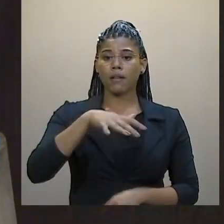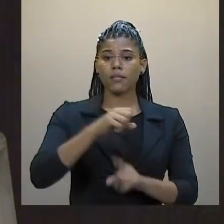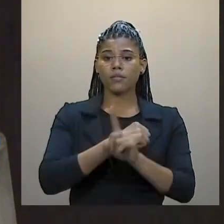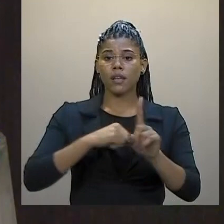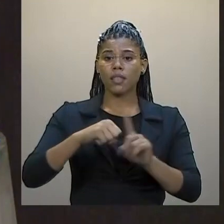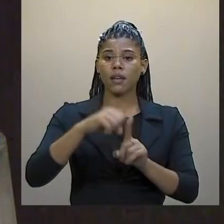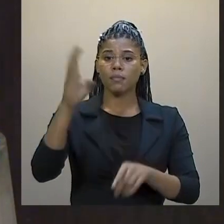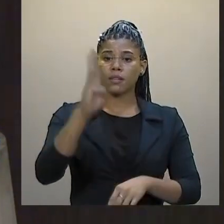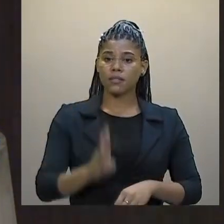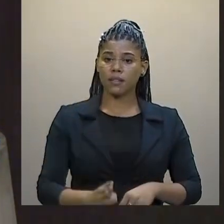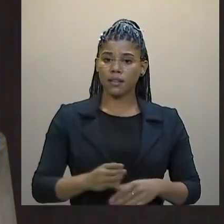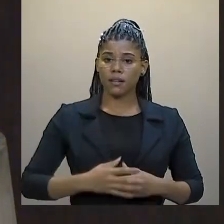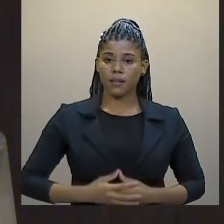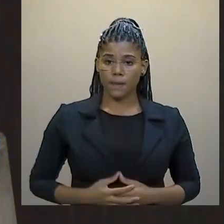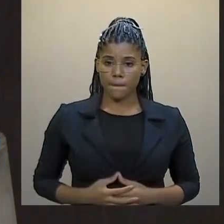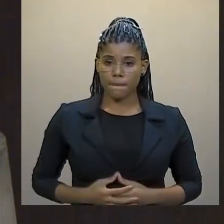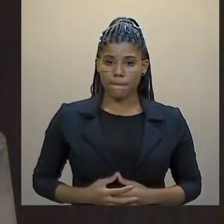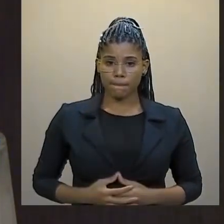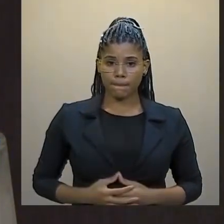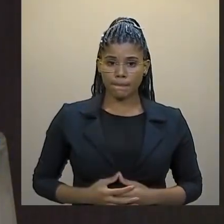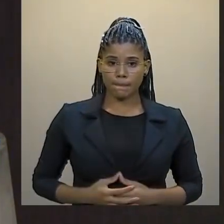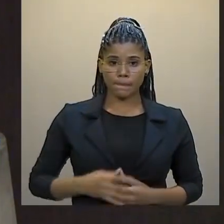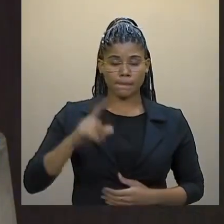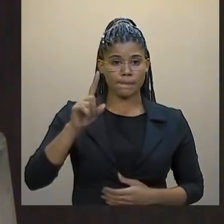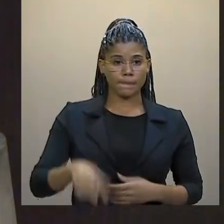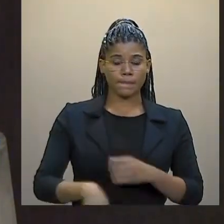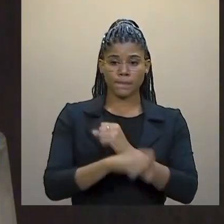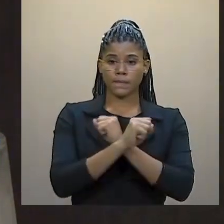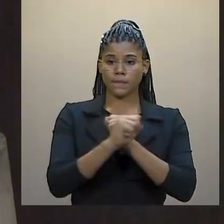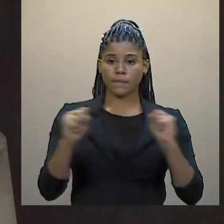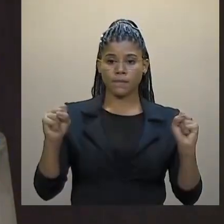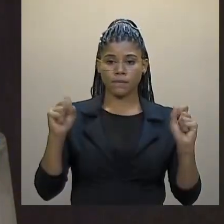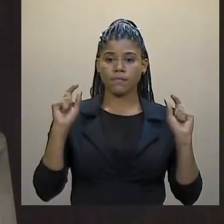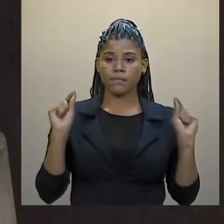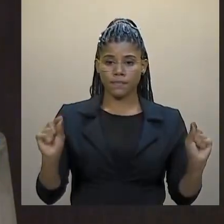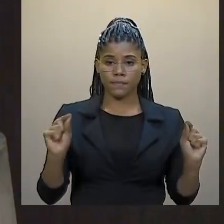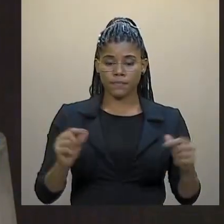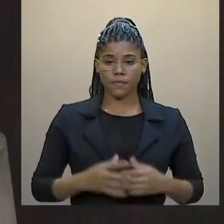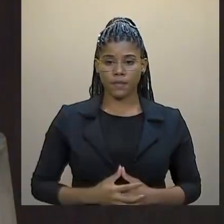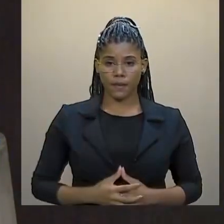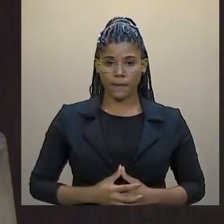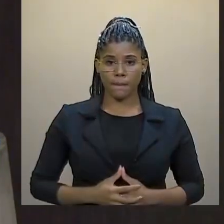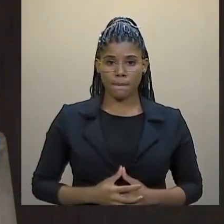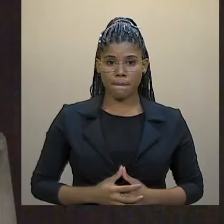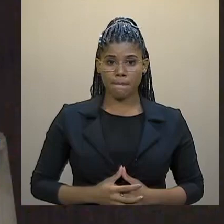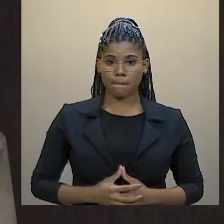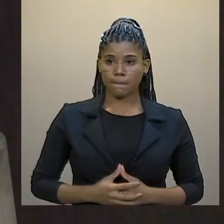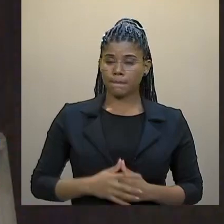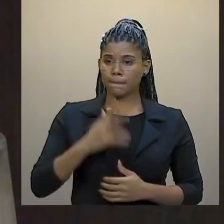É absurdo que numa casa que se ensina